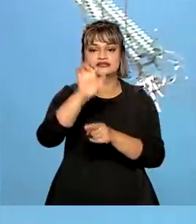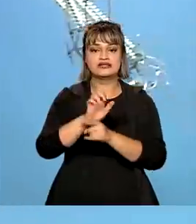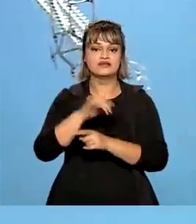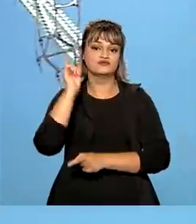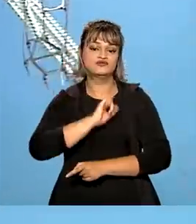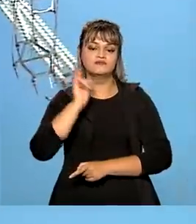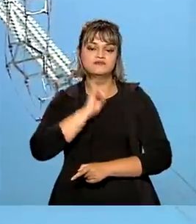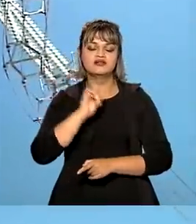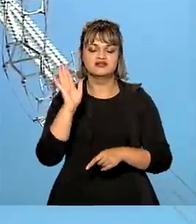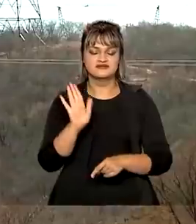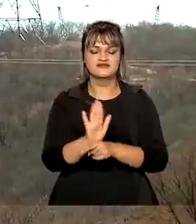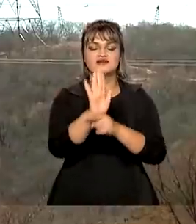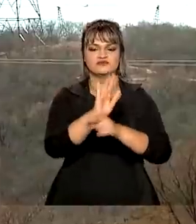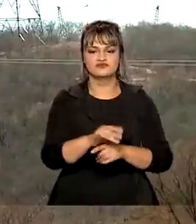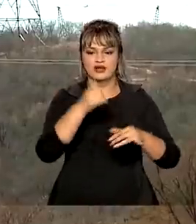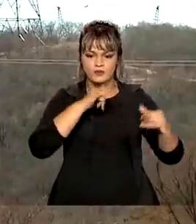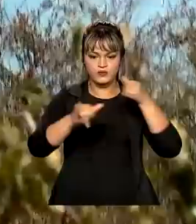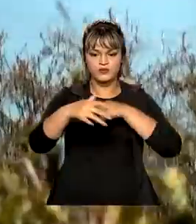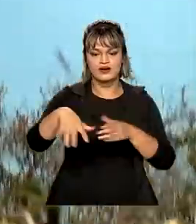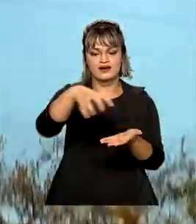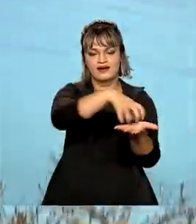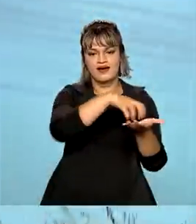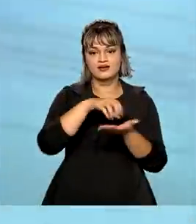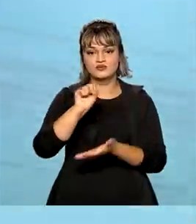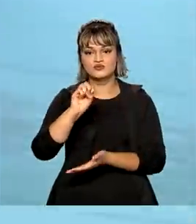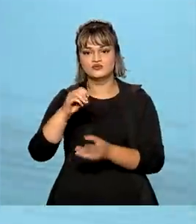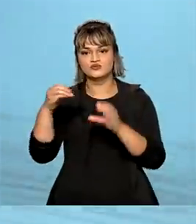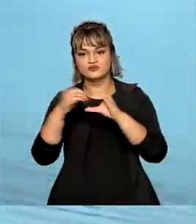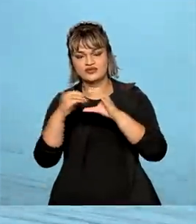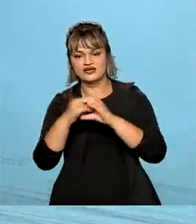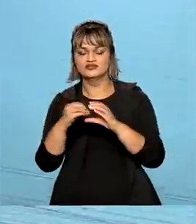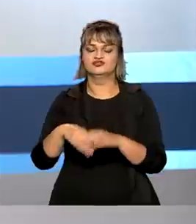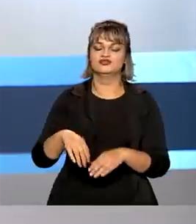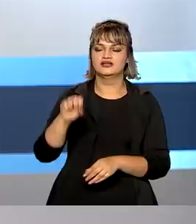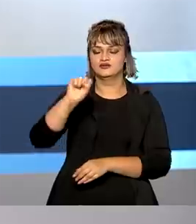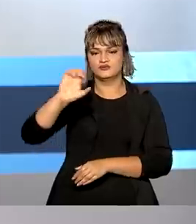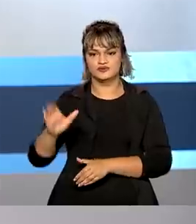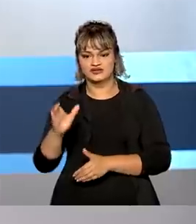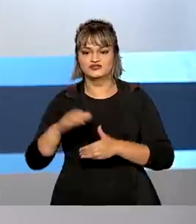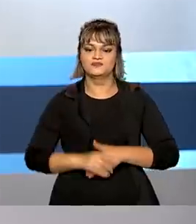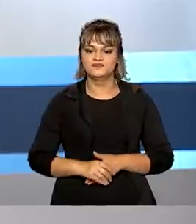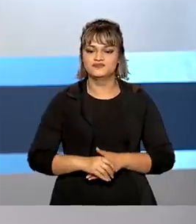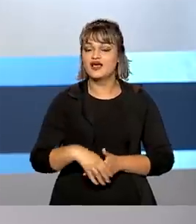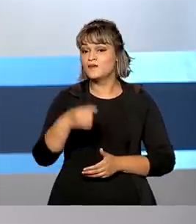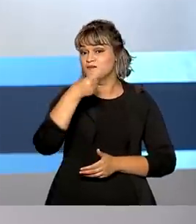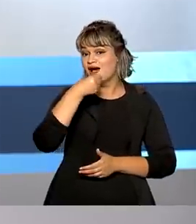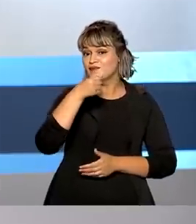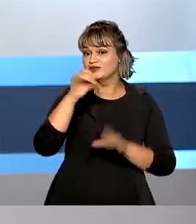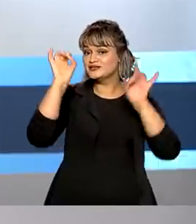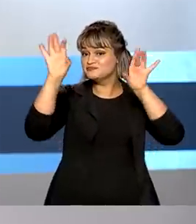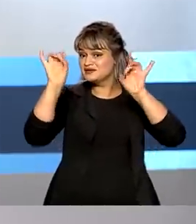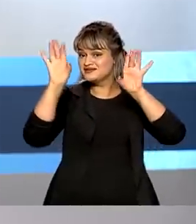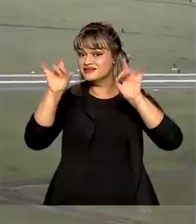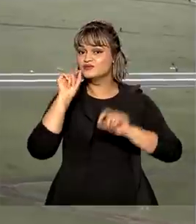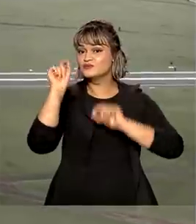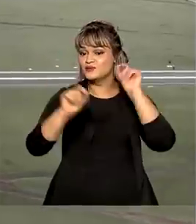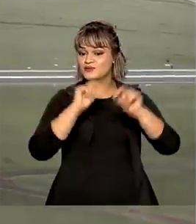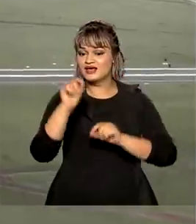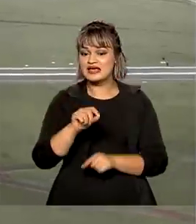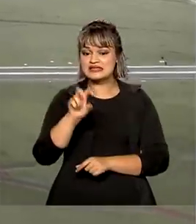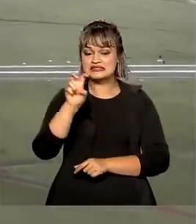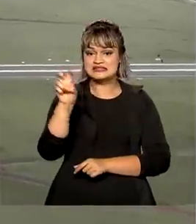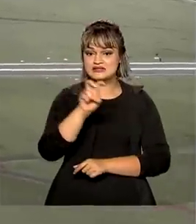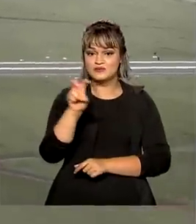Gerais, vai fortalecer o abastecimento nas regiões Sudeste e Centro-Oeste. E uma reportagem especial sobre os